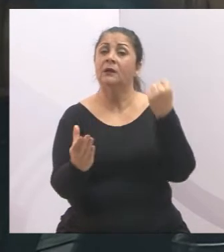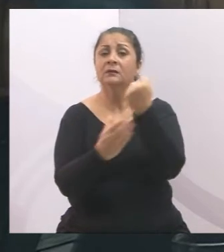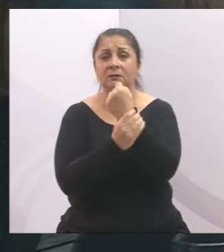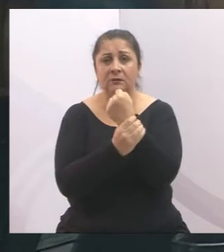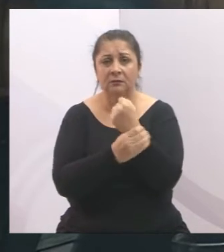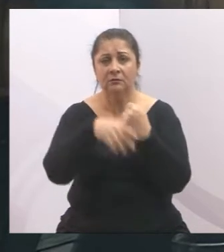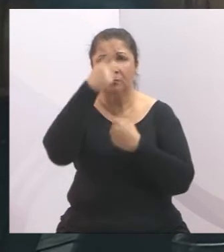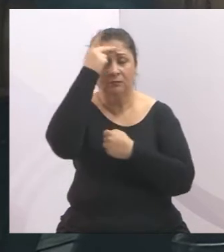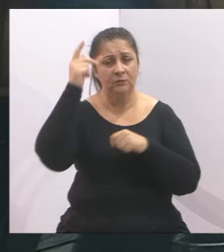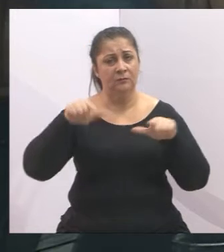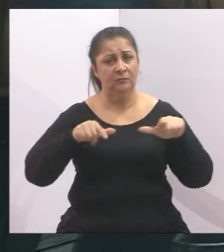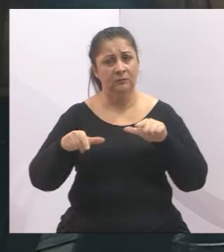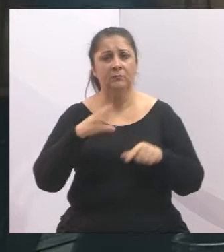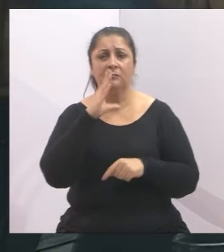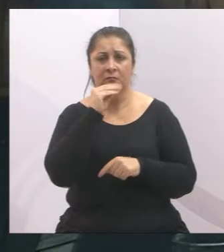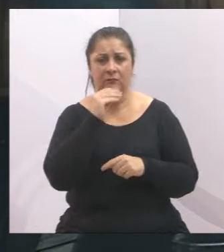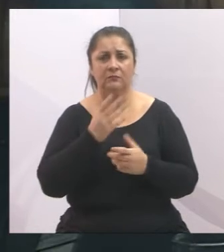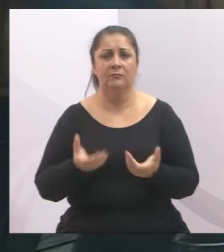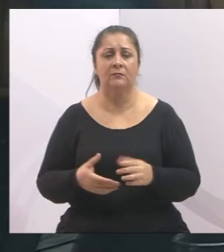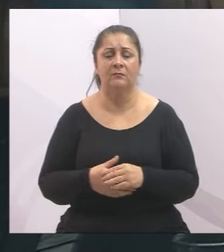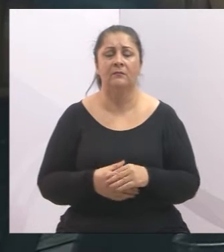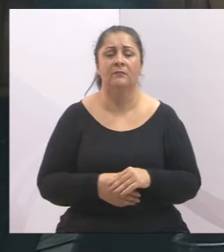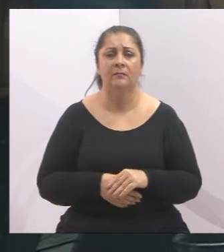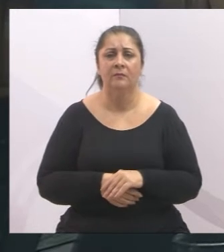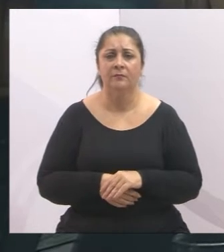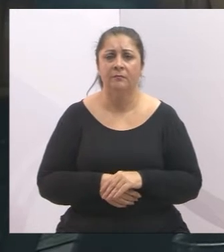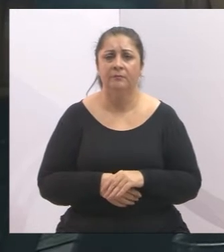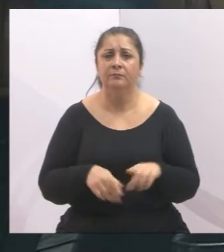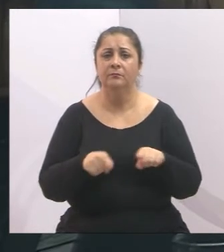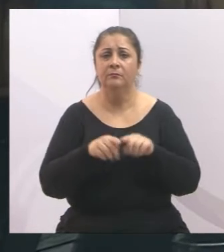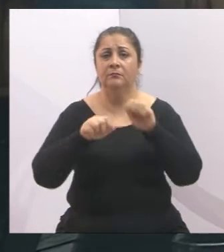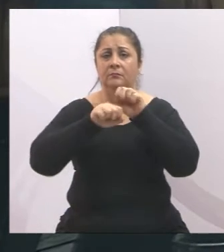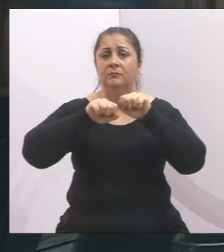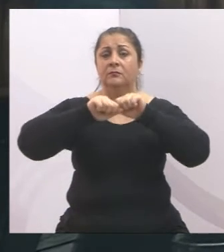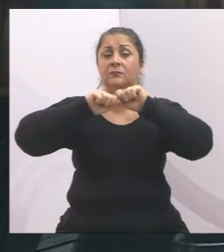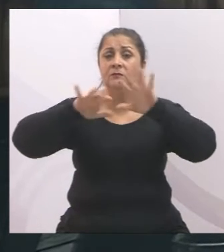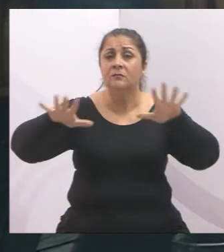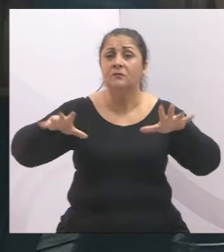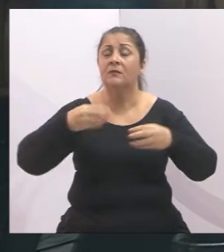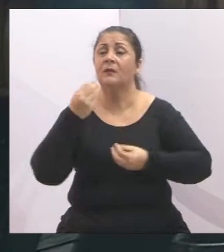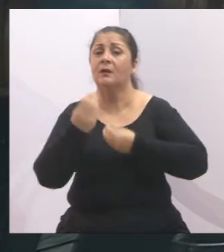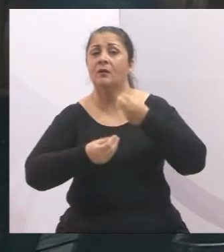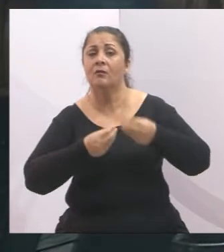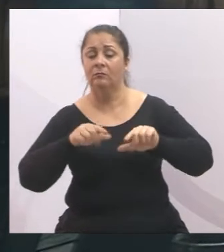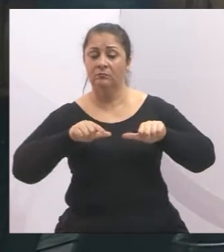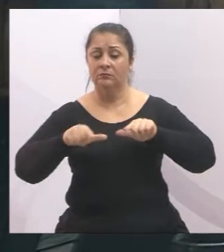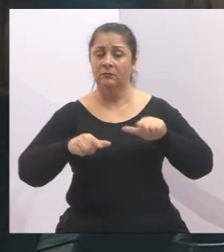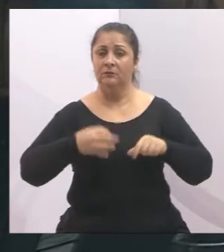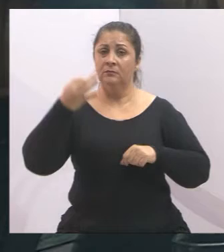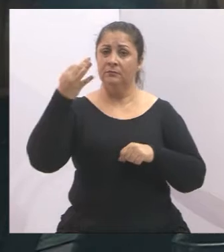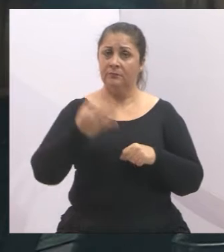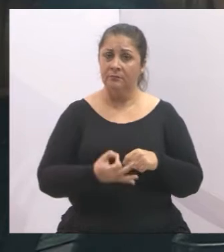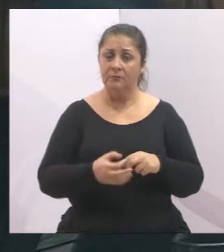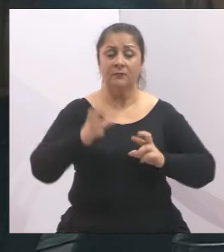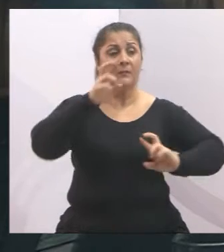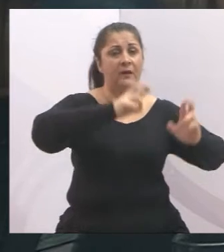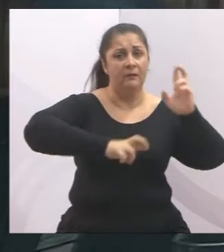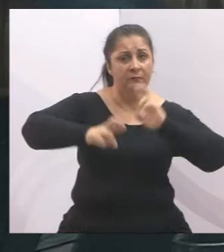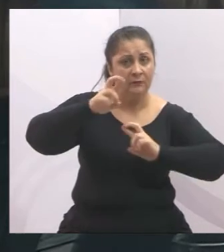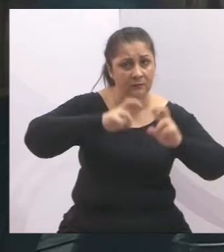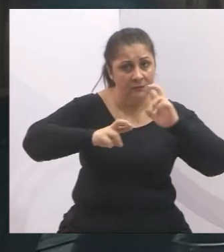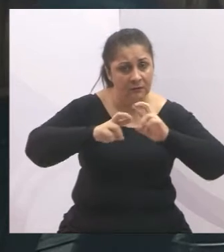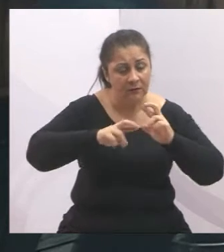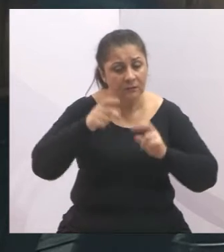trabalho aos empregados, implementação e divulgação dos métodos mais eficazes e transparentes de fiscalização dos